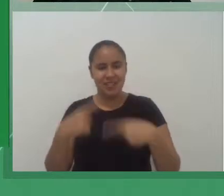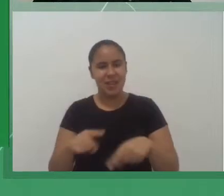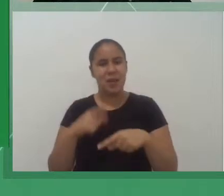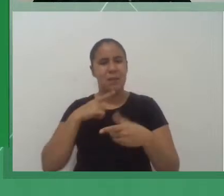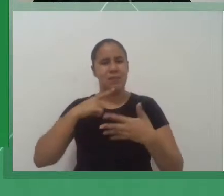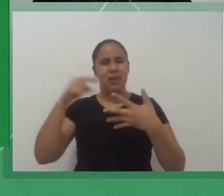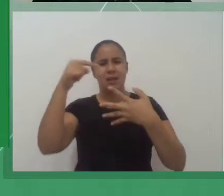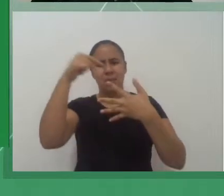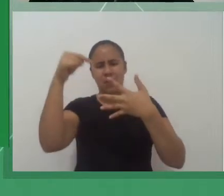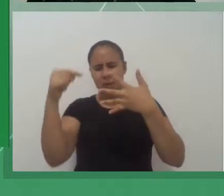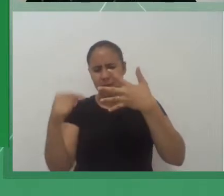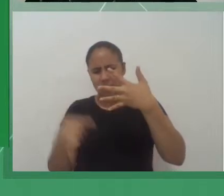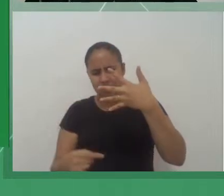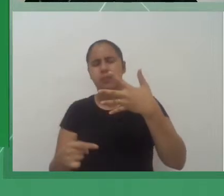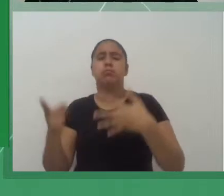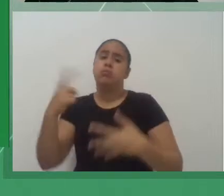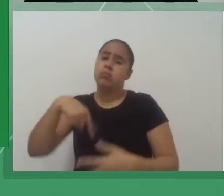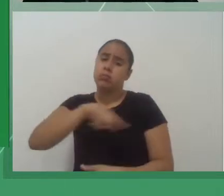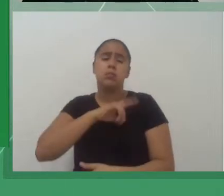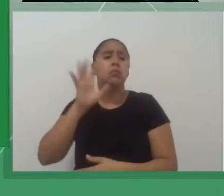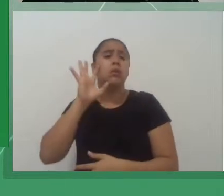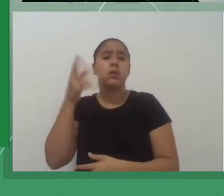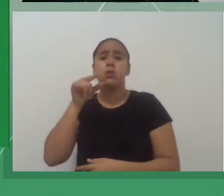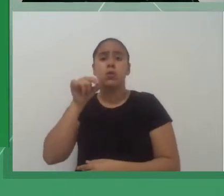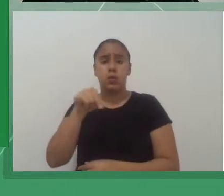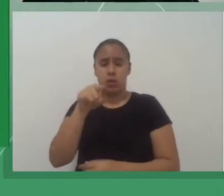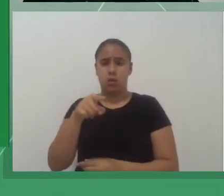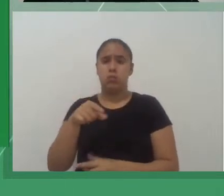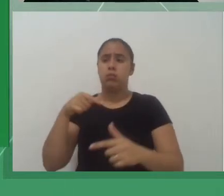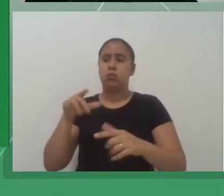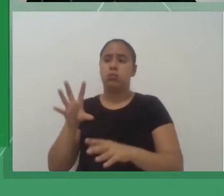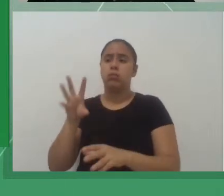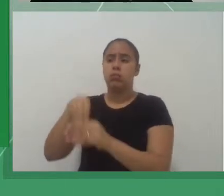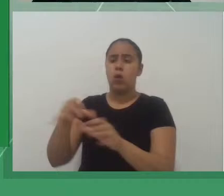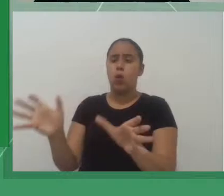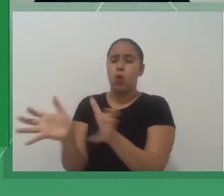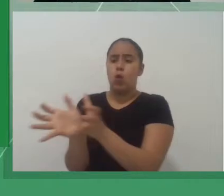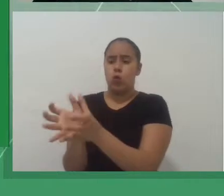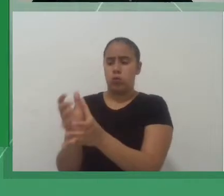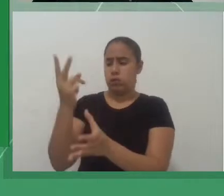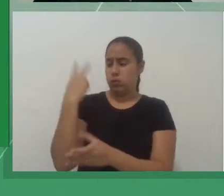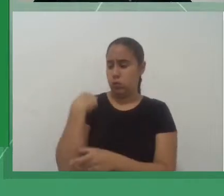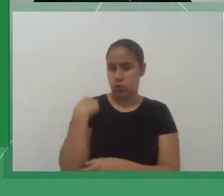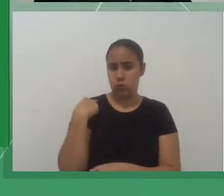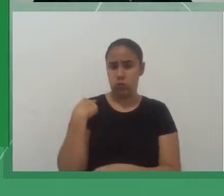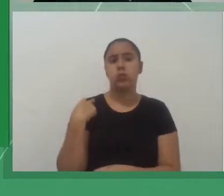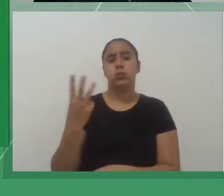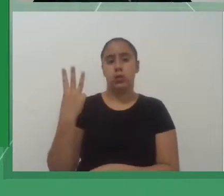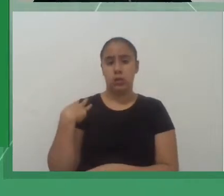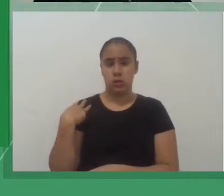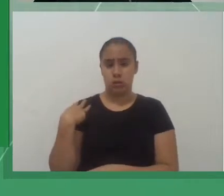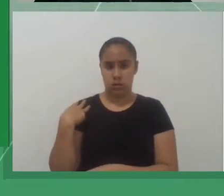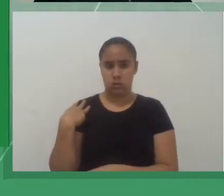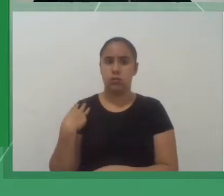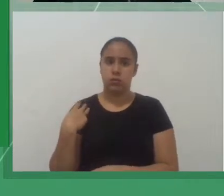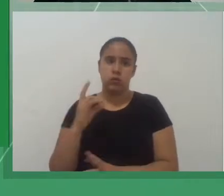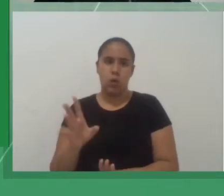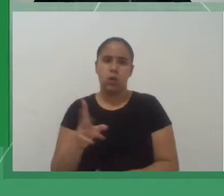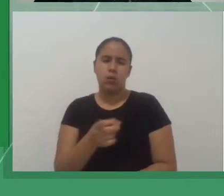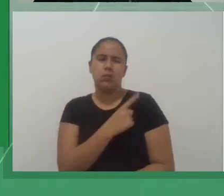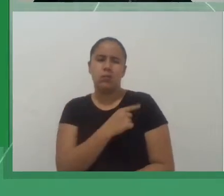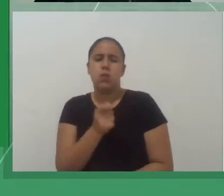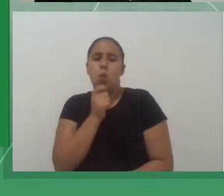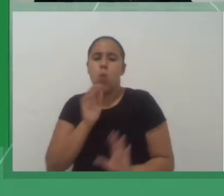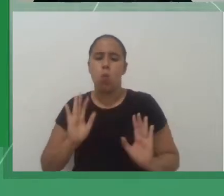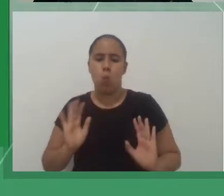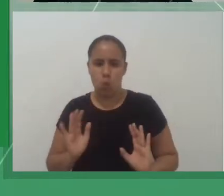turmas do segundo e terceiros anos, e nós temos ali a rede pública de ensino como foco, Distrito Federal